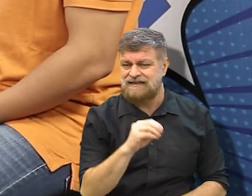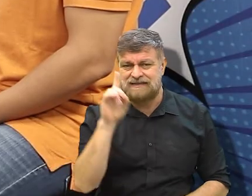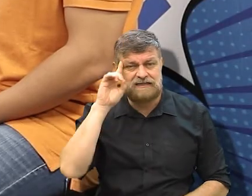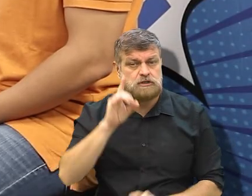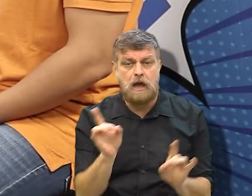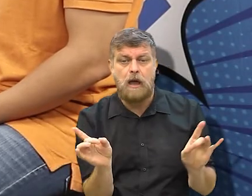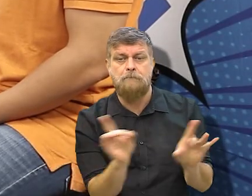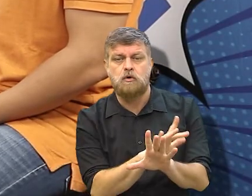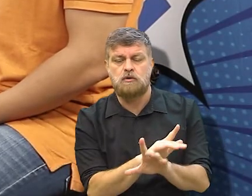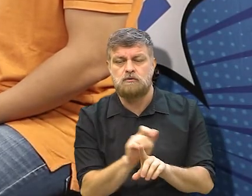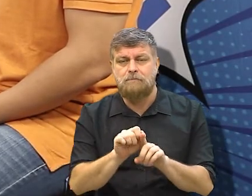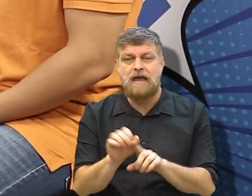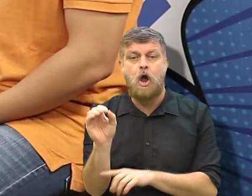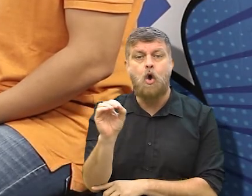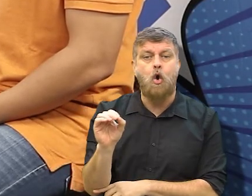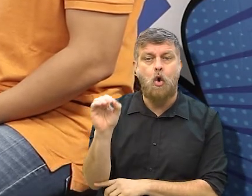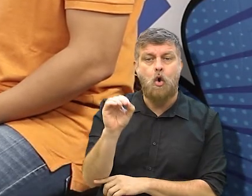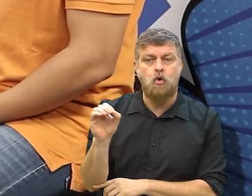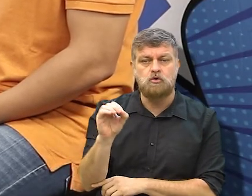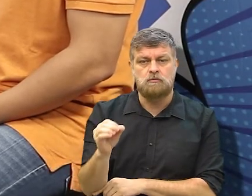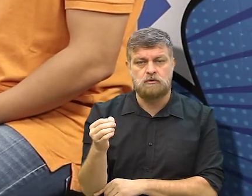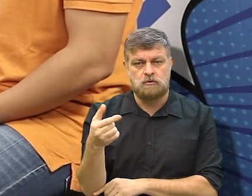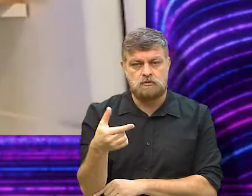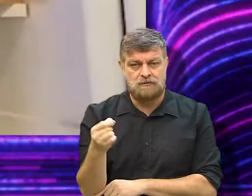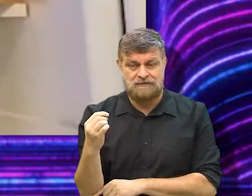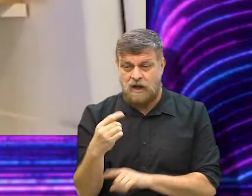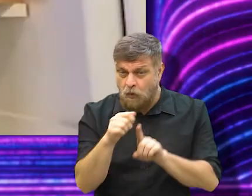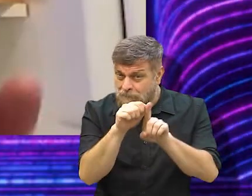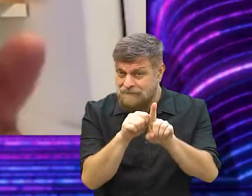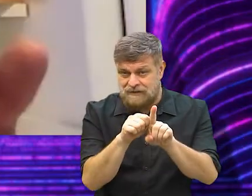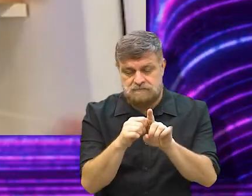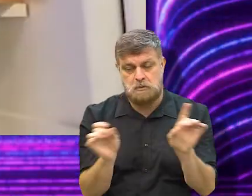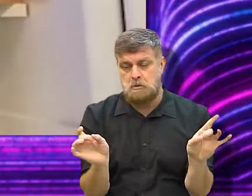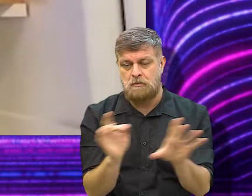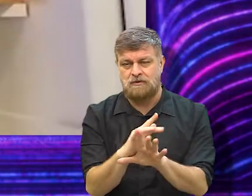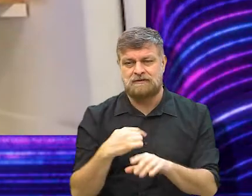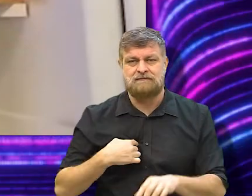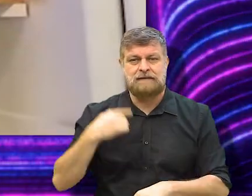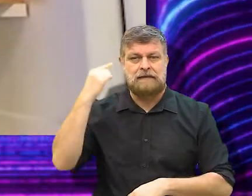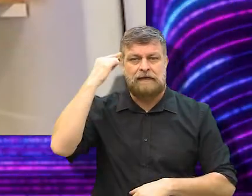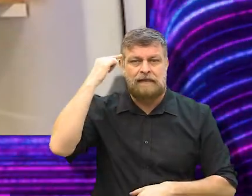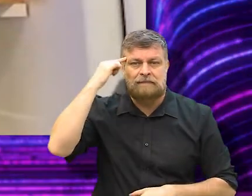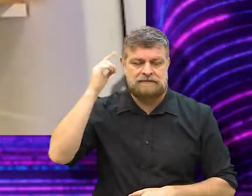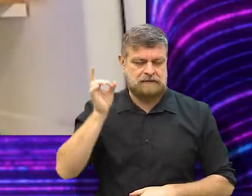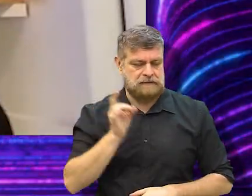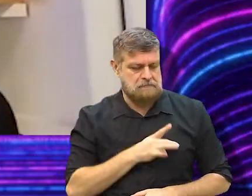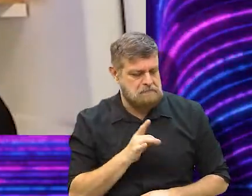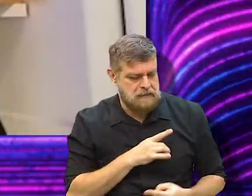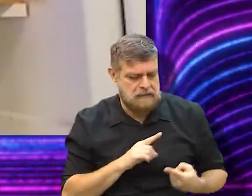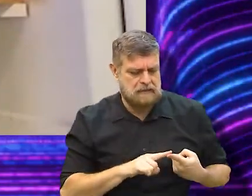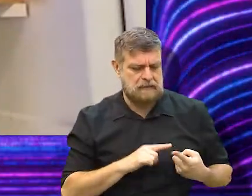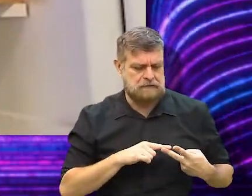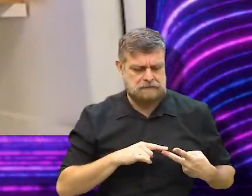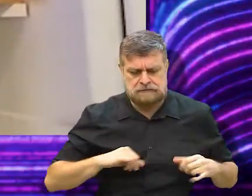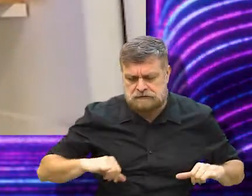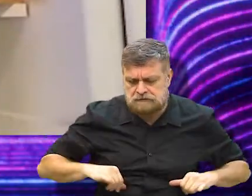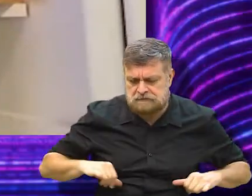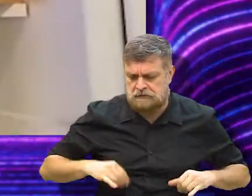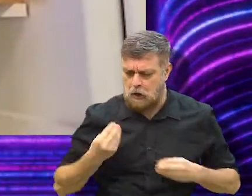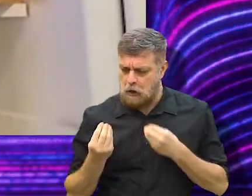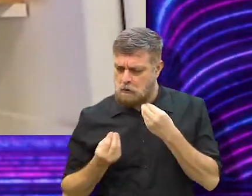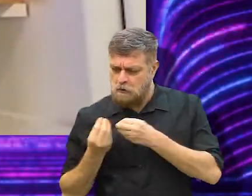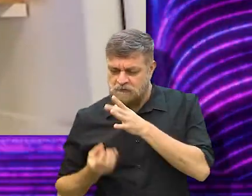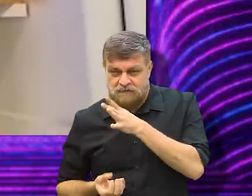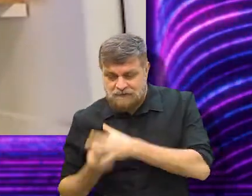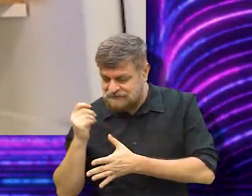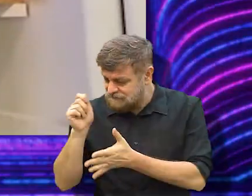30 dias, mais ou menos, em outubro de 2020, em um mês. Então, eu não tive tempo de pensar em medo, em dor da